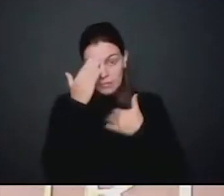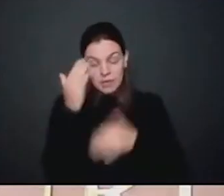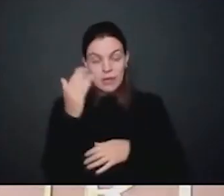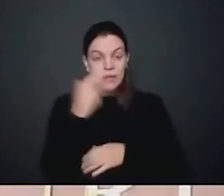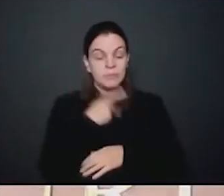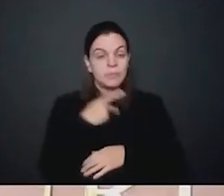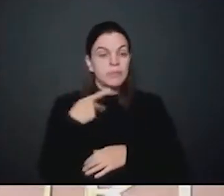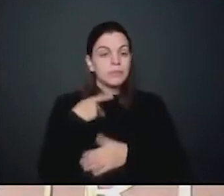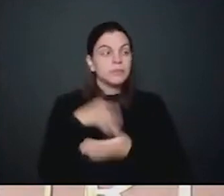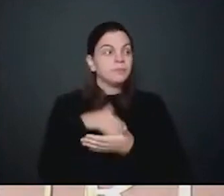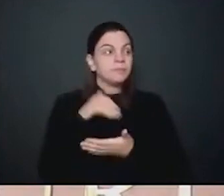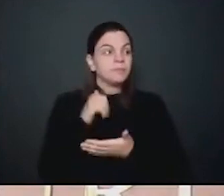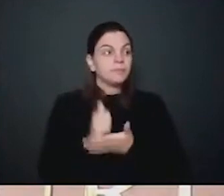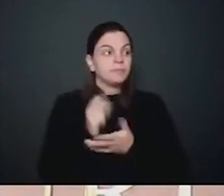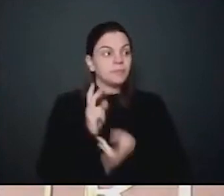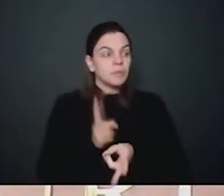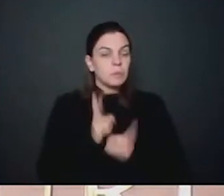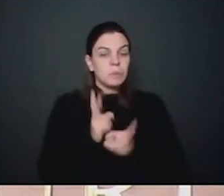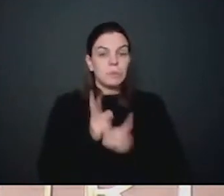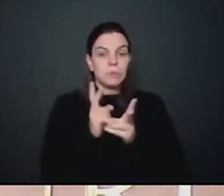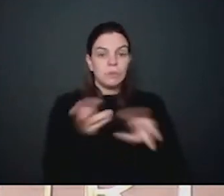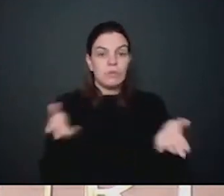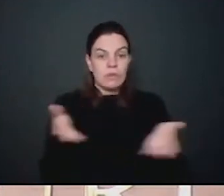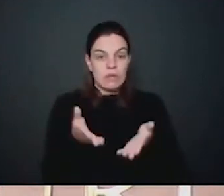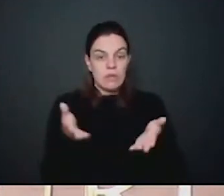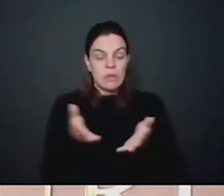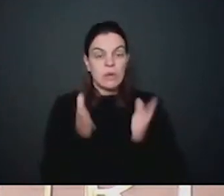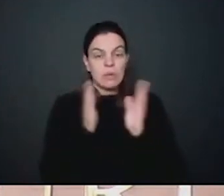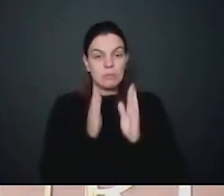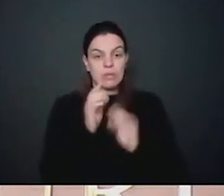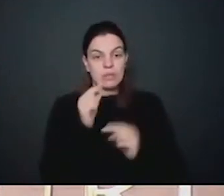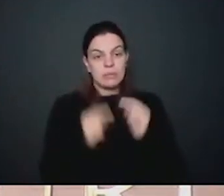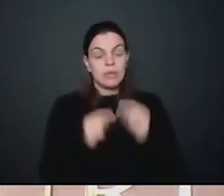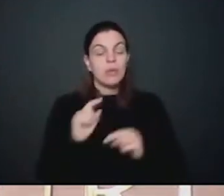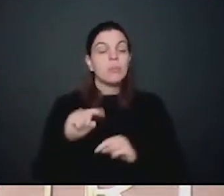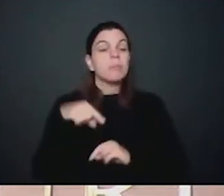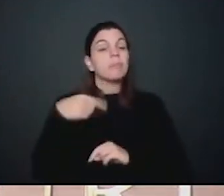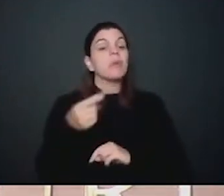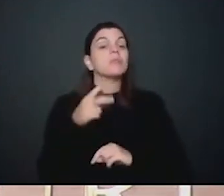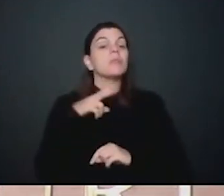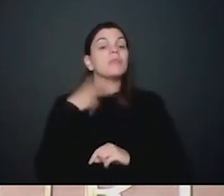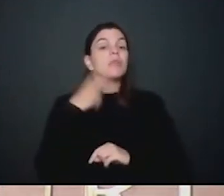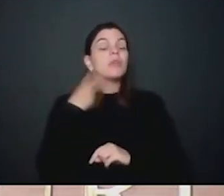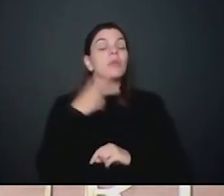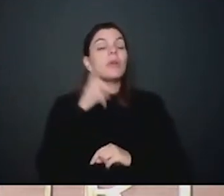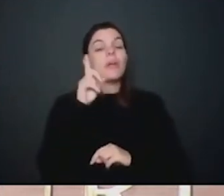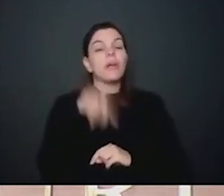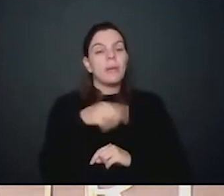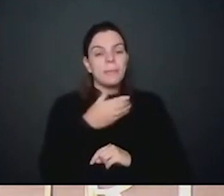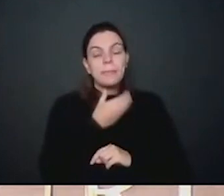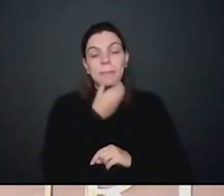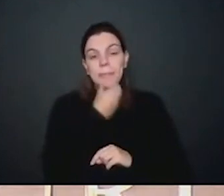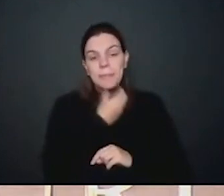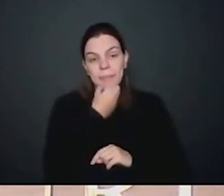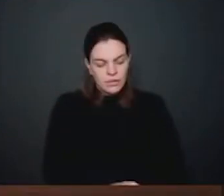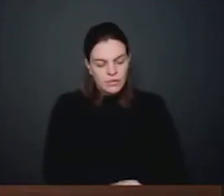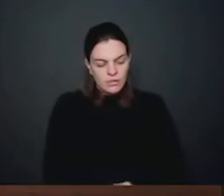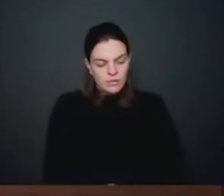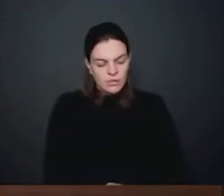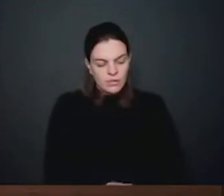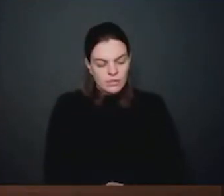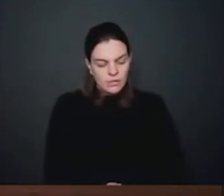Seguimos no pequeno expediente, próximo vereador inscrito do PDT, Marcos Vieira, com a palavra, cinco minutos.